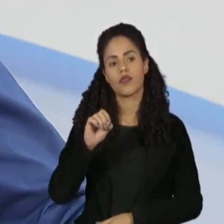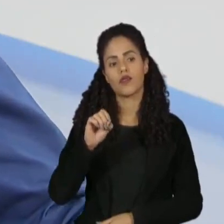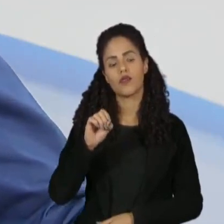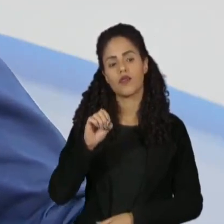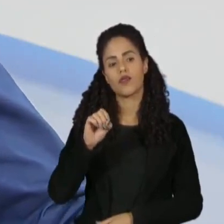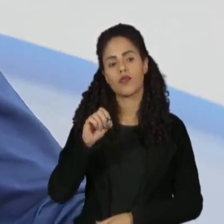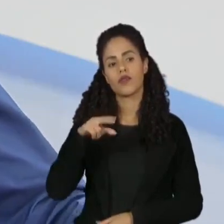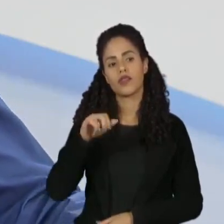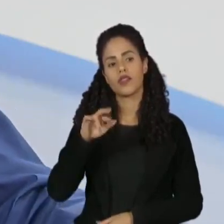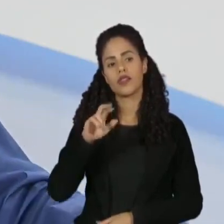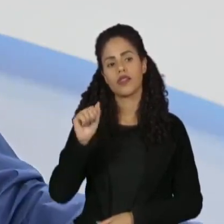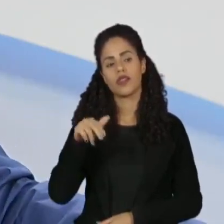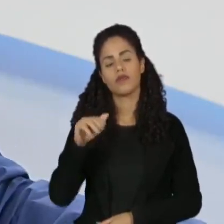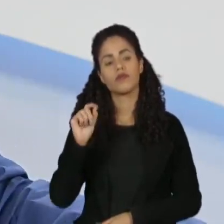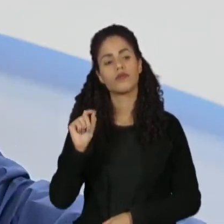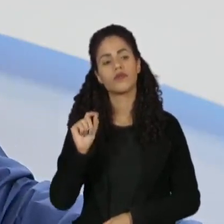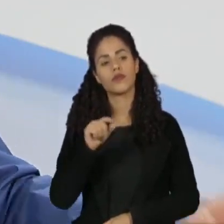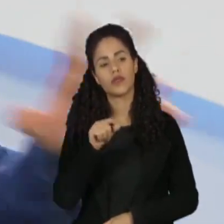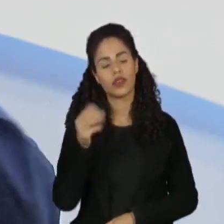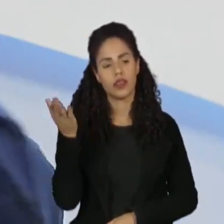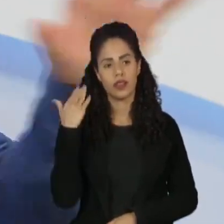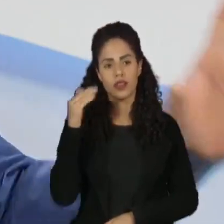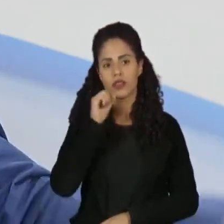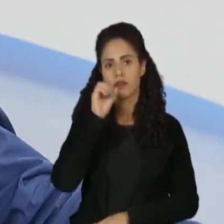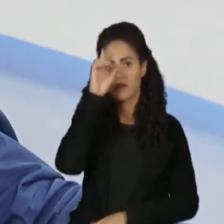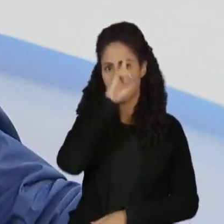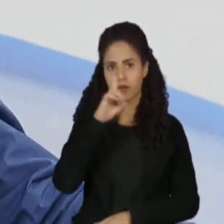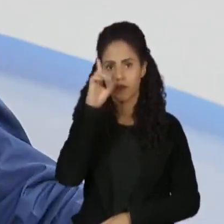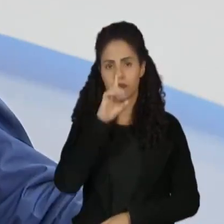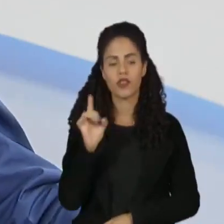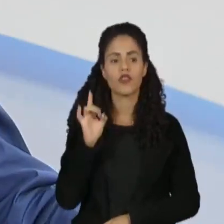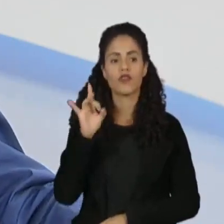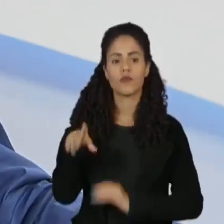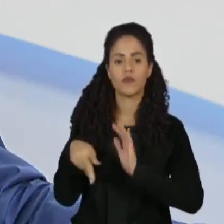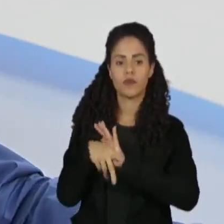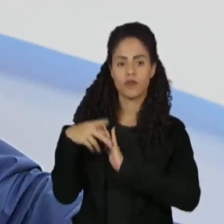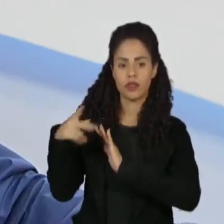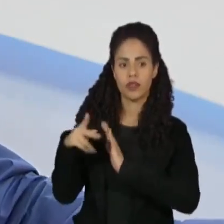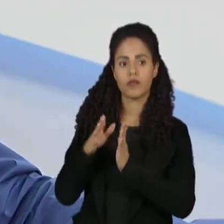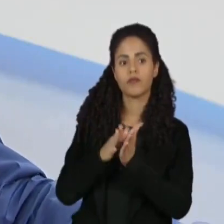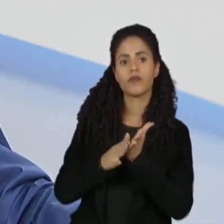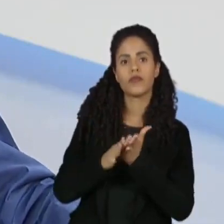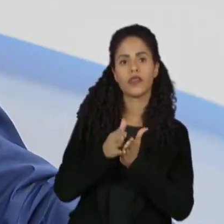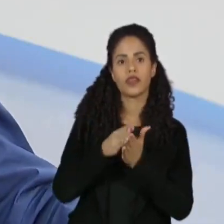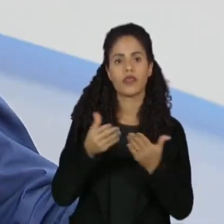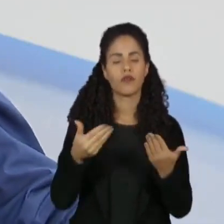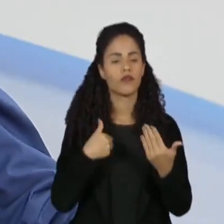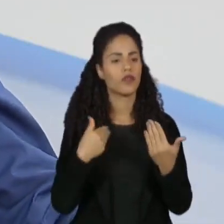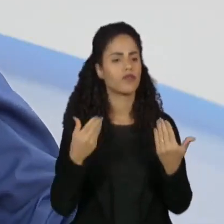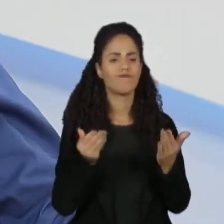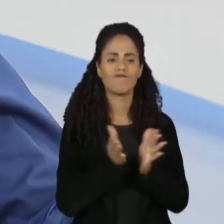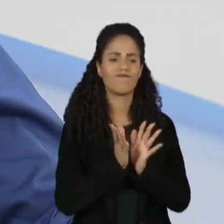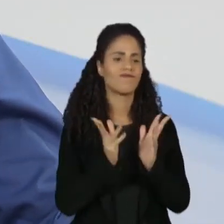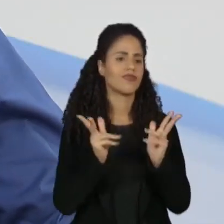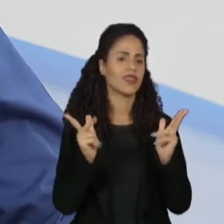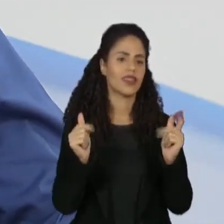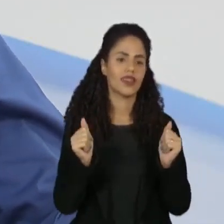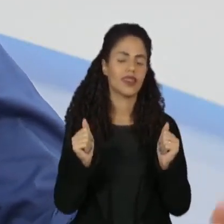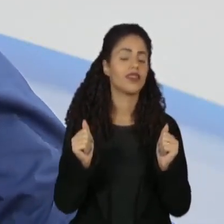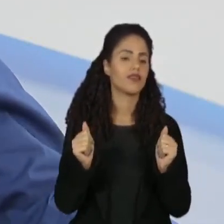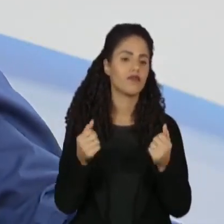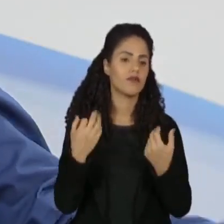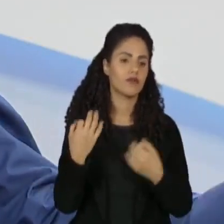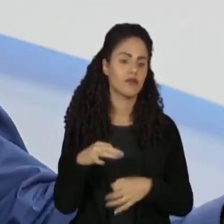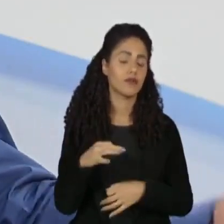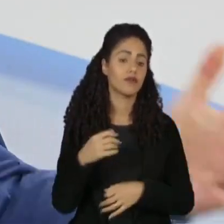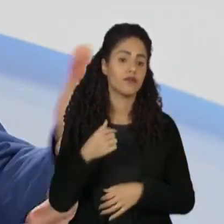no fim de semana um show só com repertório de Adoniran, foi um mergulho incrível na obra dele,